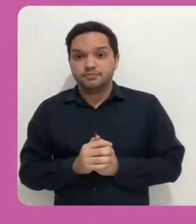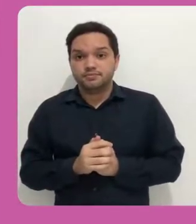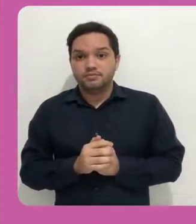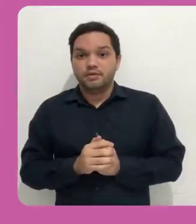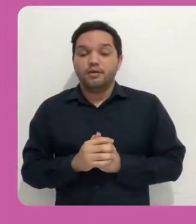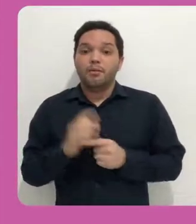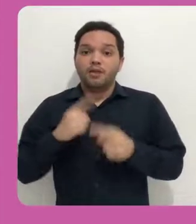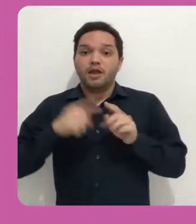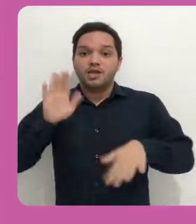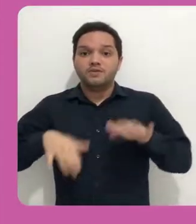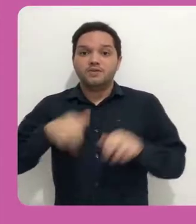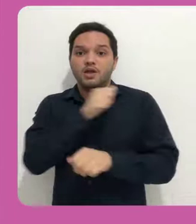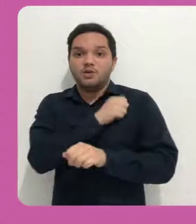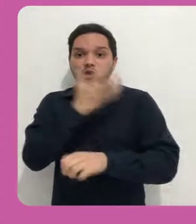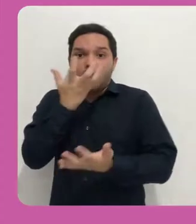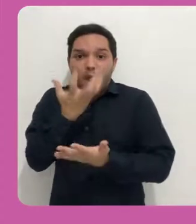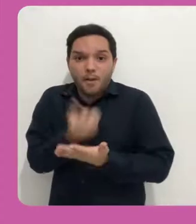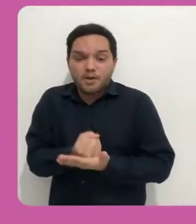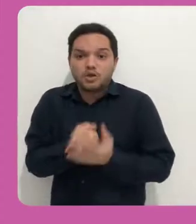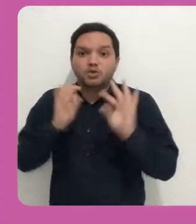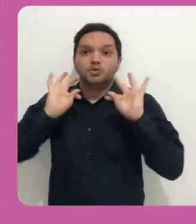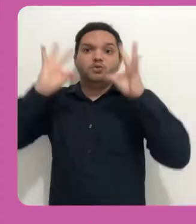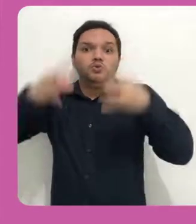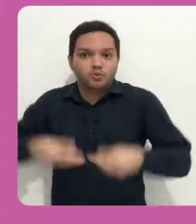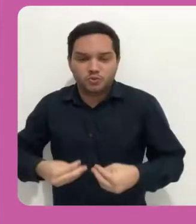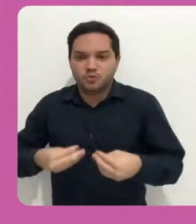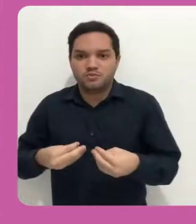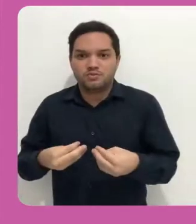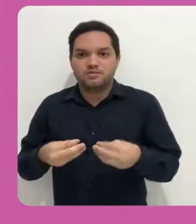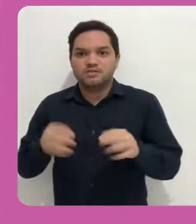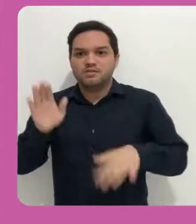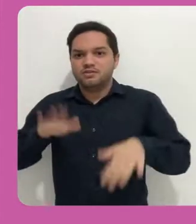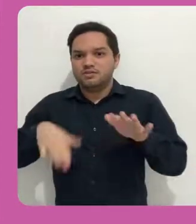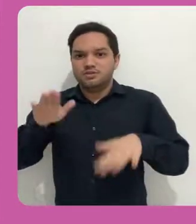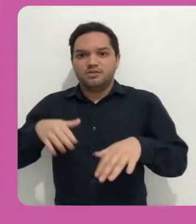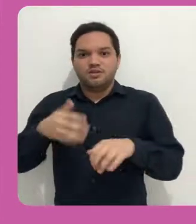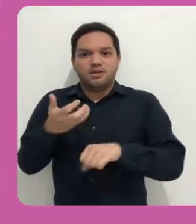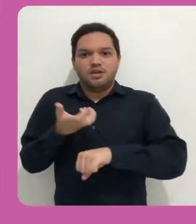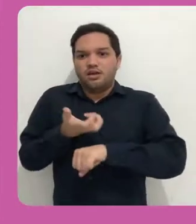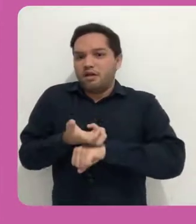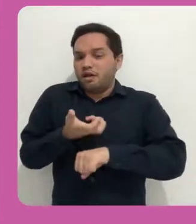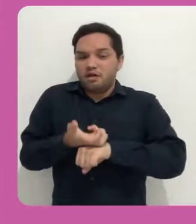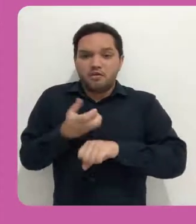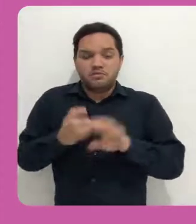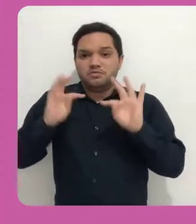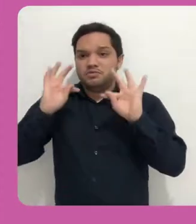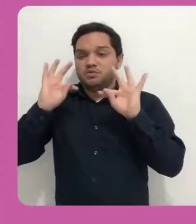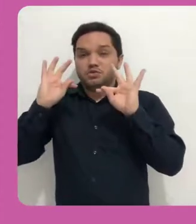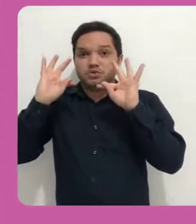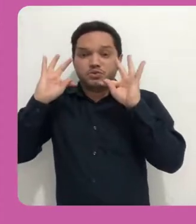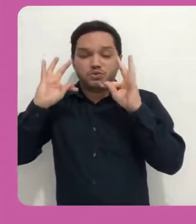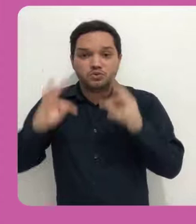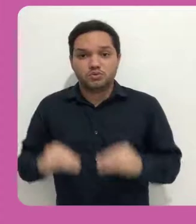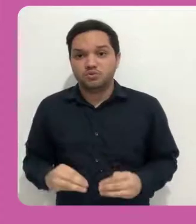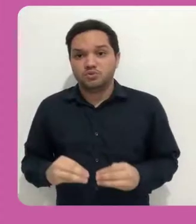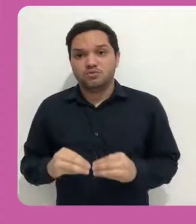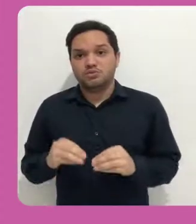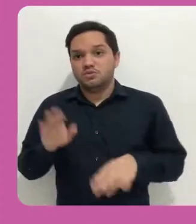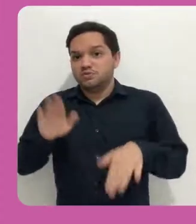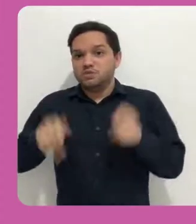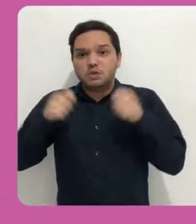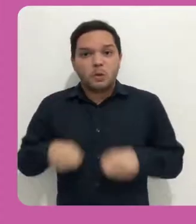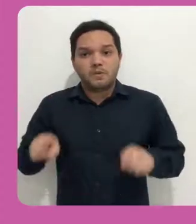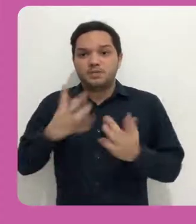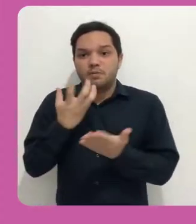Pode ser que os arquivos todos sejam bibliografias alternativas. Então, seria importante